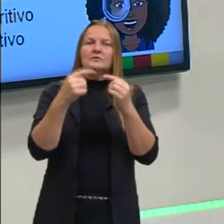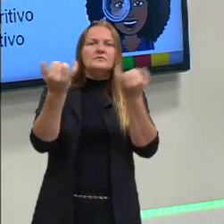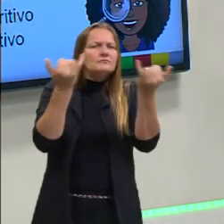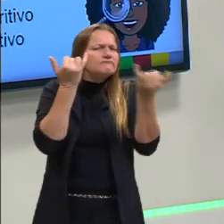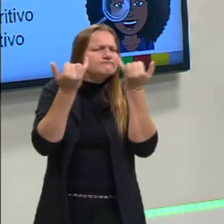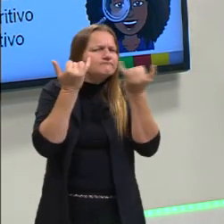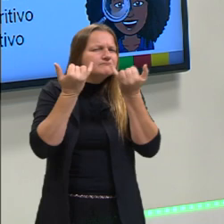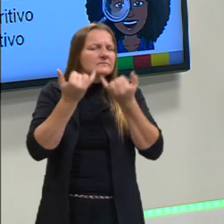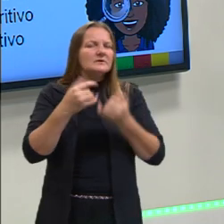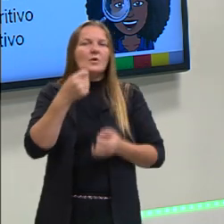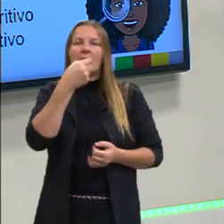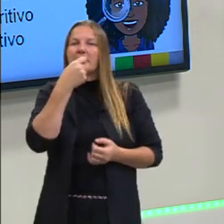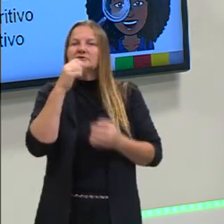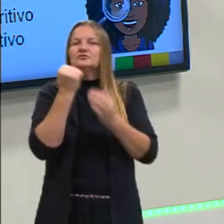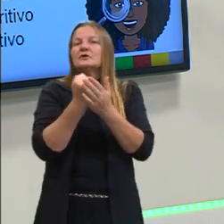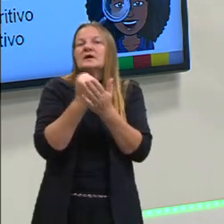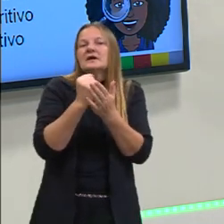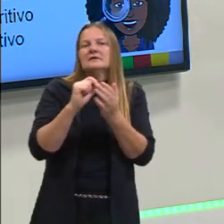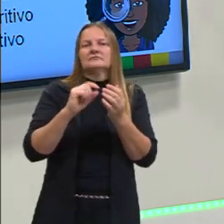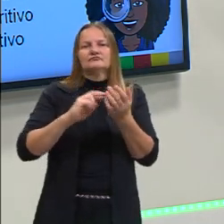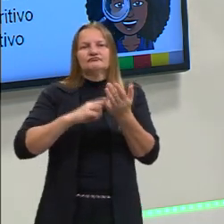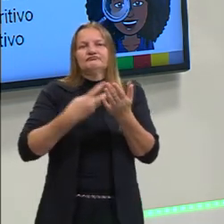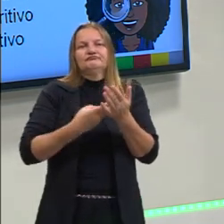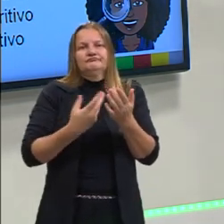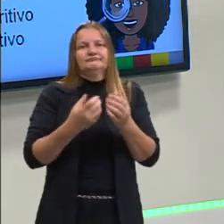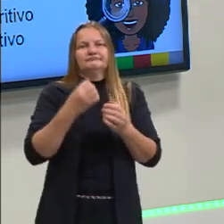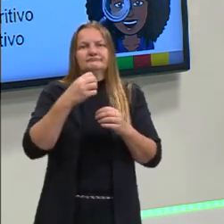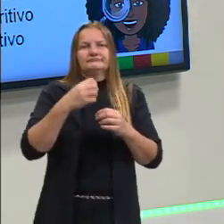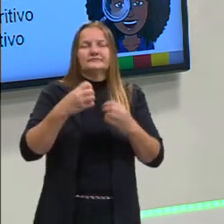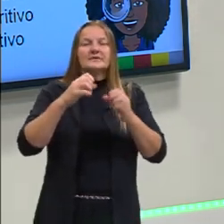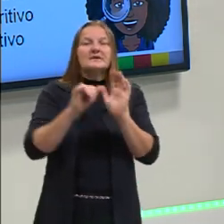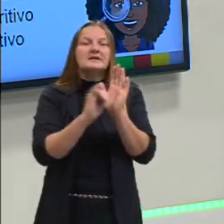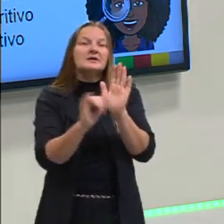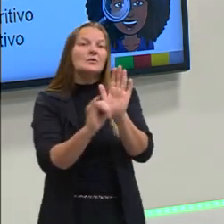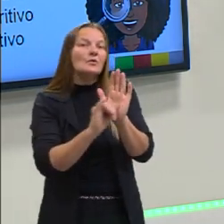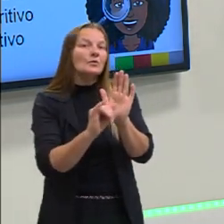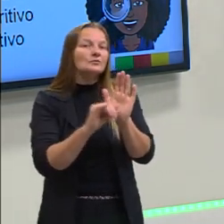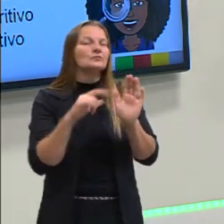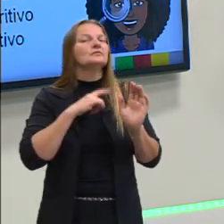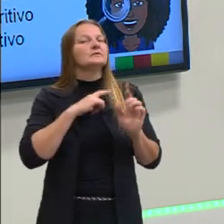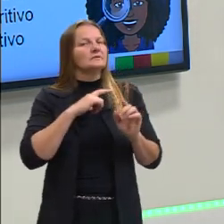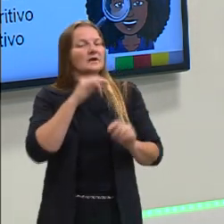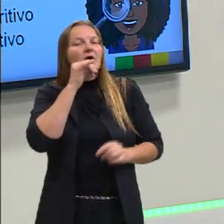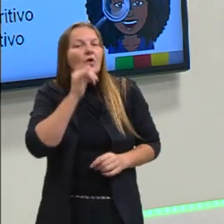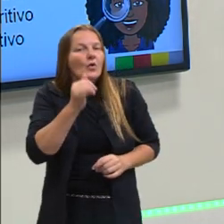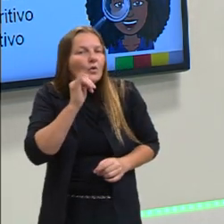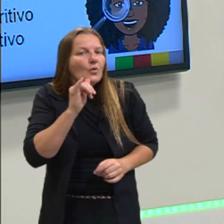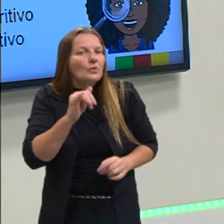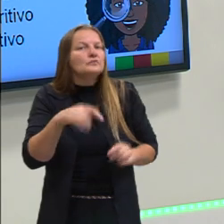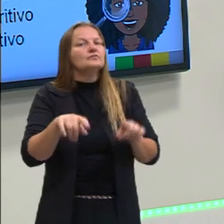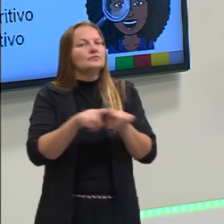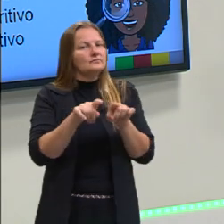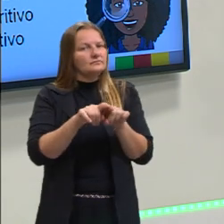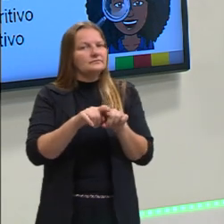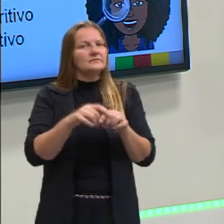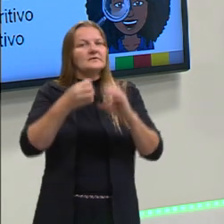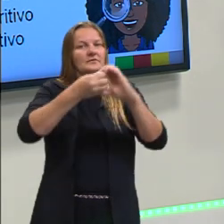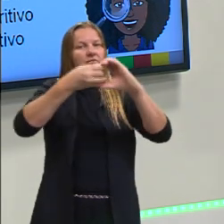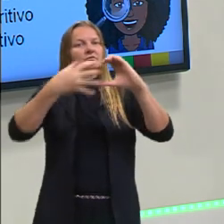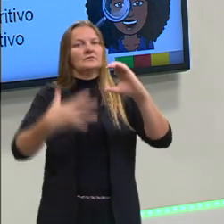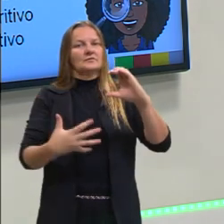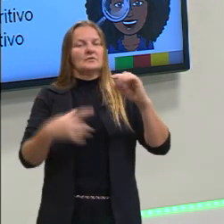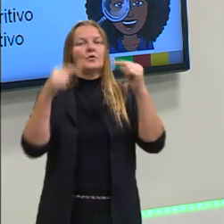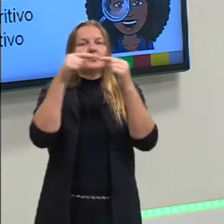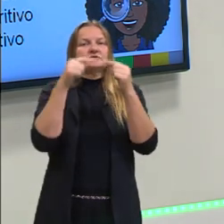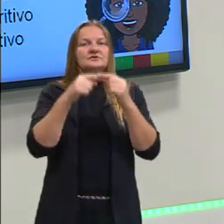instruir. Se nós vamos falar do conto, vai possuir as suas características e tem o objetivo